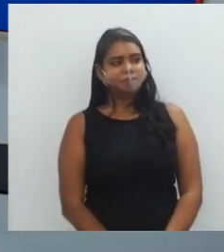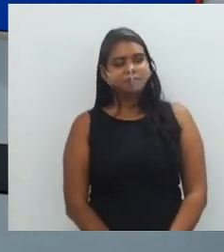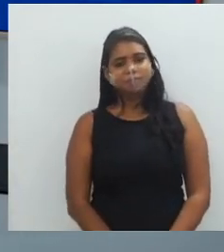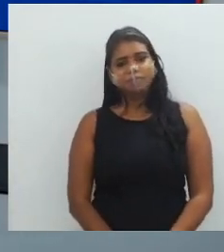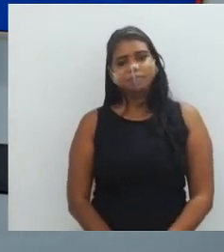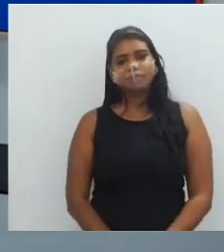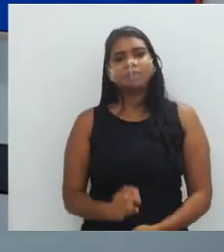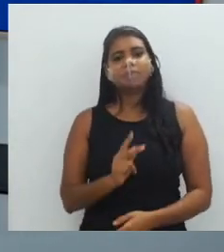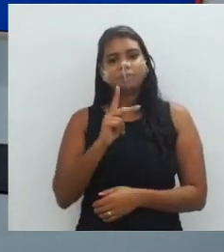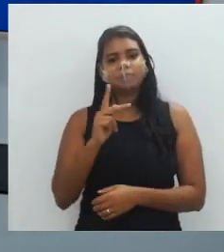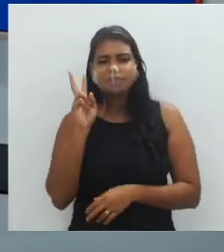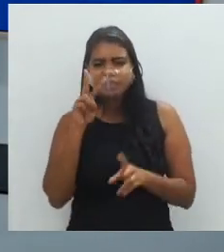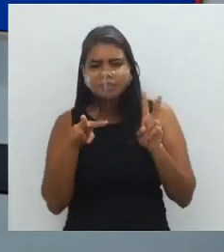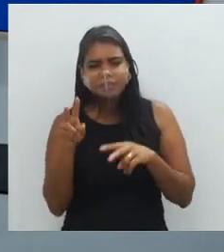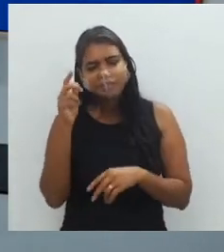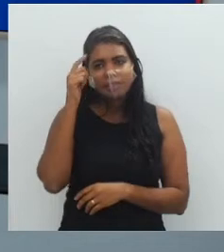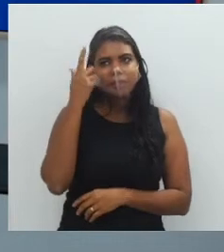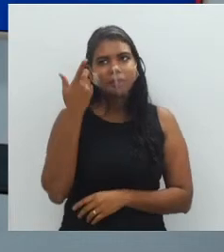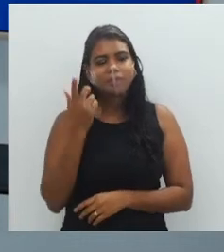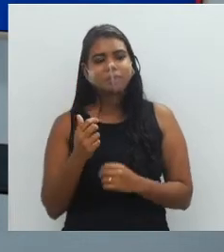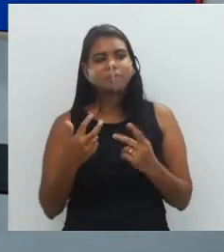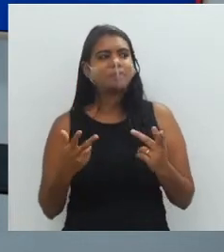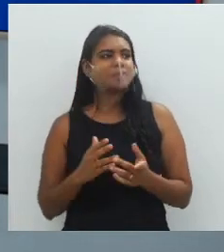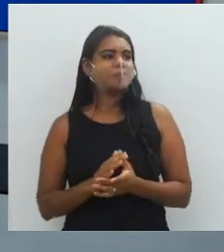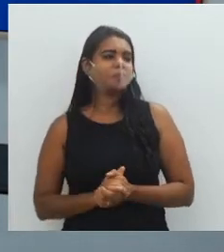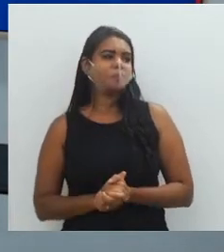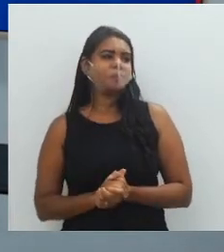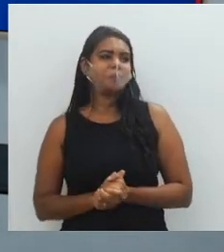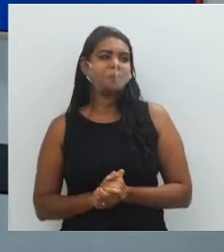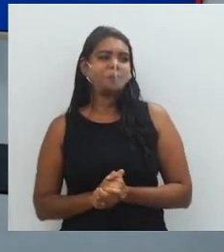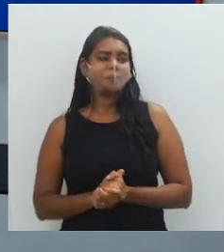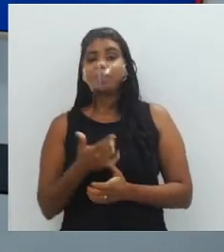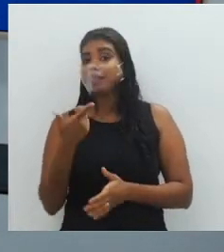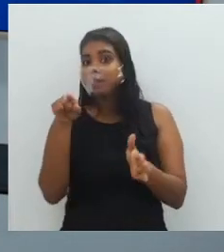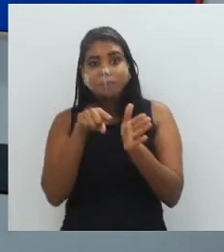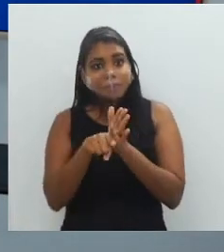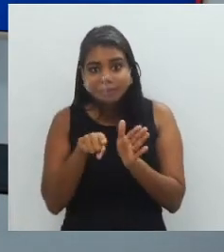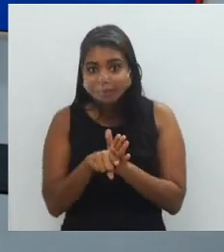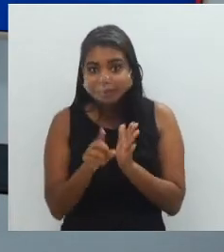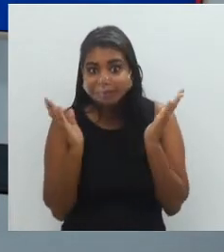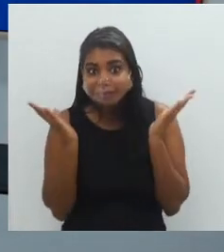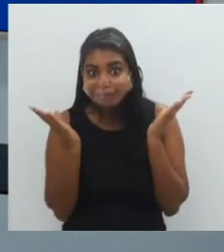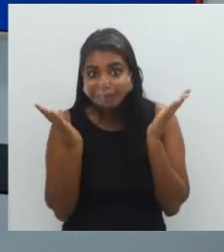alguma... Não, não tem nenhuma dúvida, nenhuma pergunta.